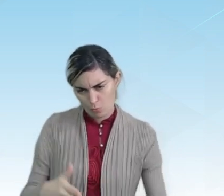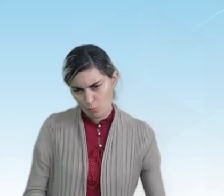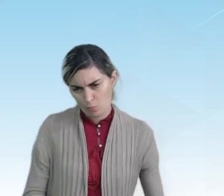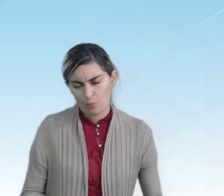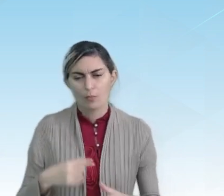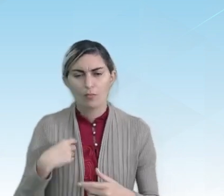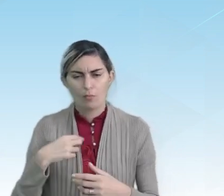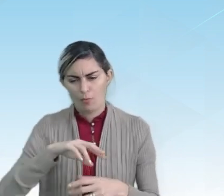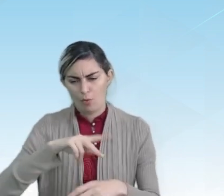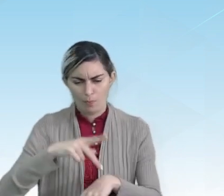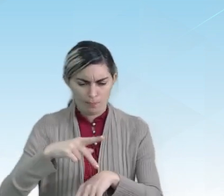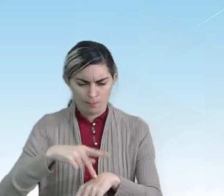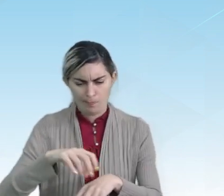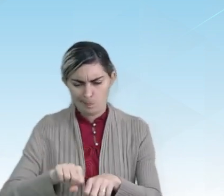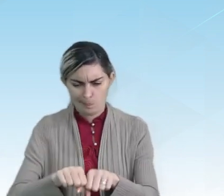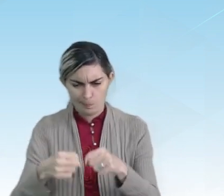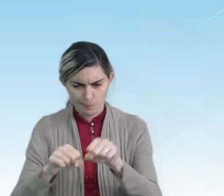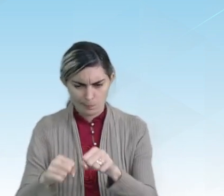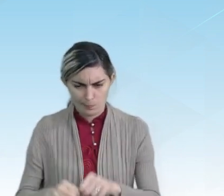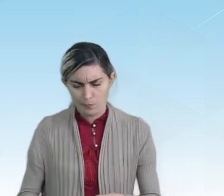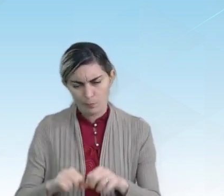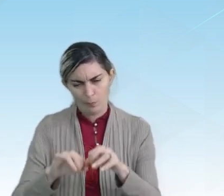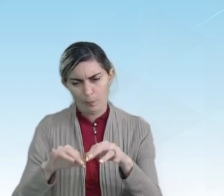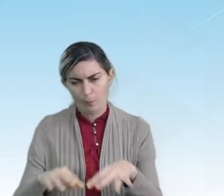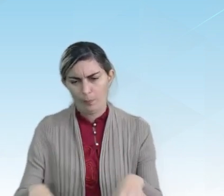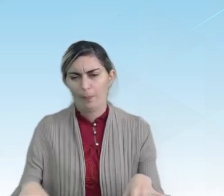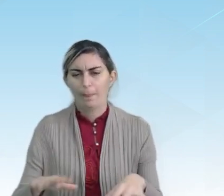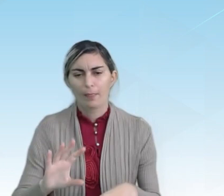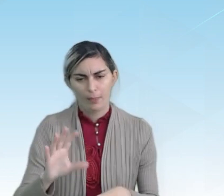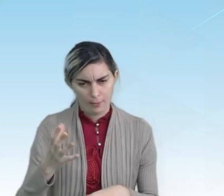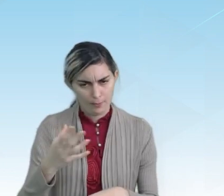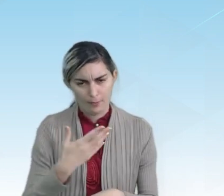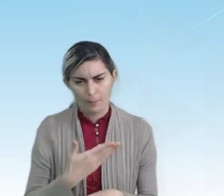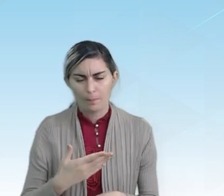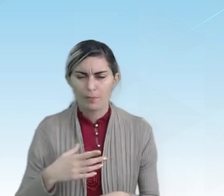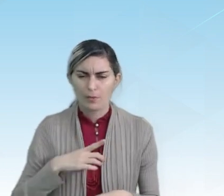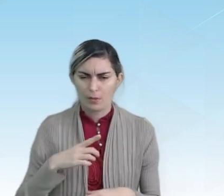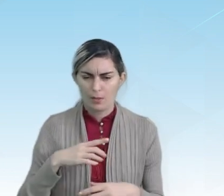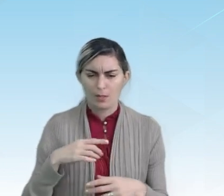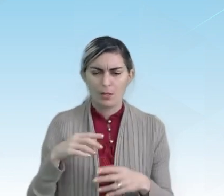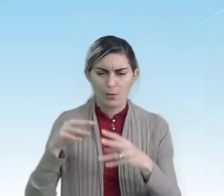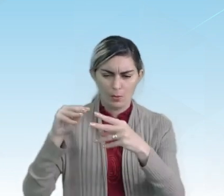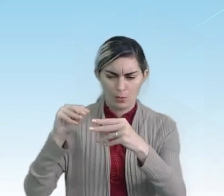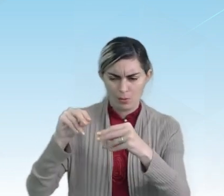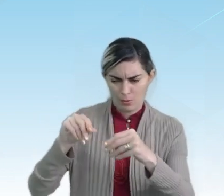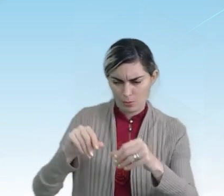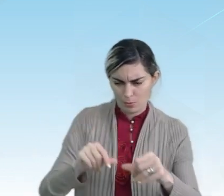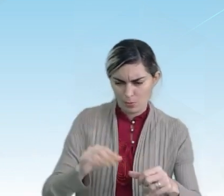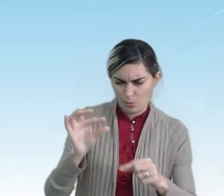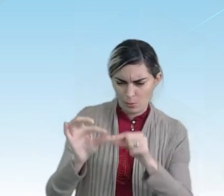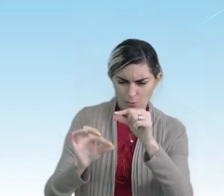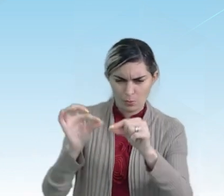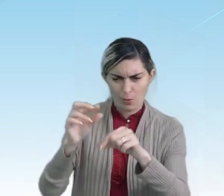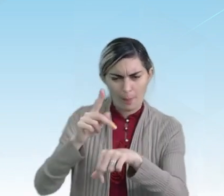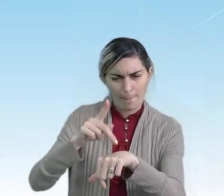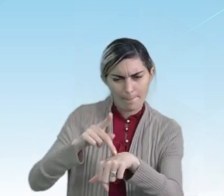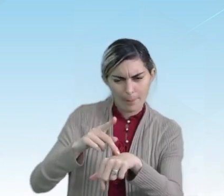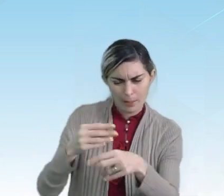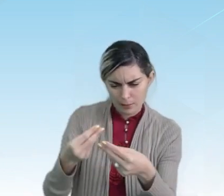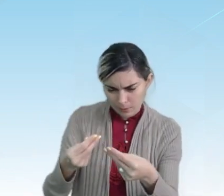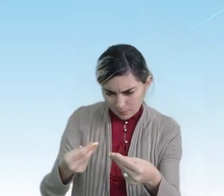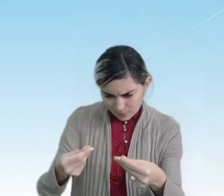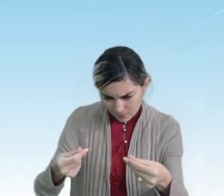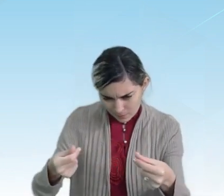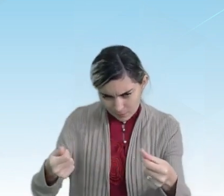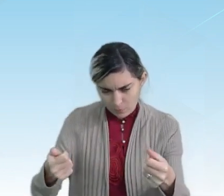das rochas que a fossilização acontece. Os sedimentos são partículas de rochas, tais